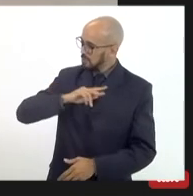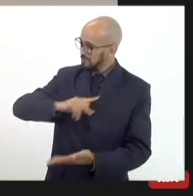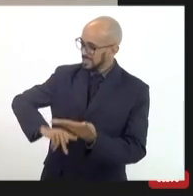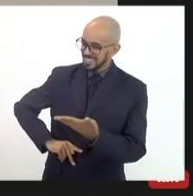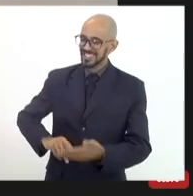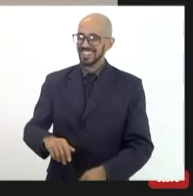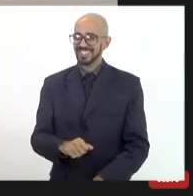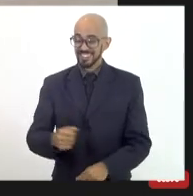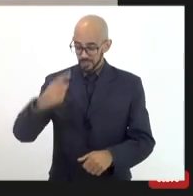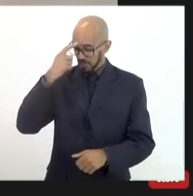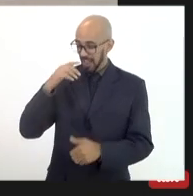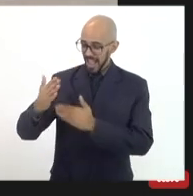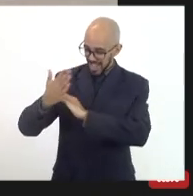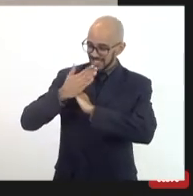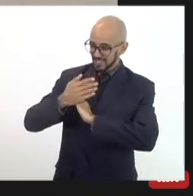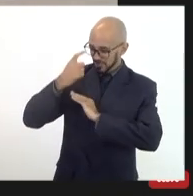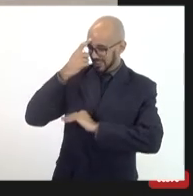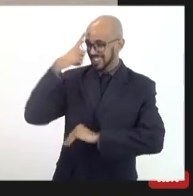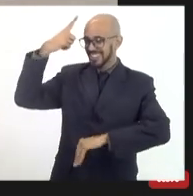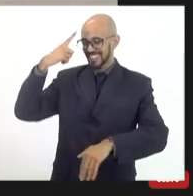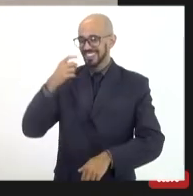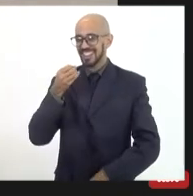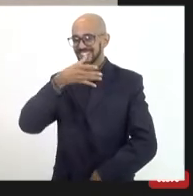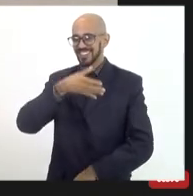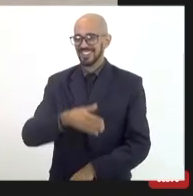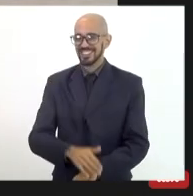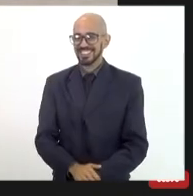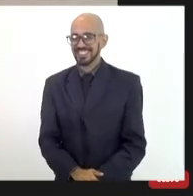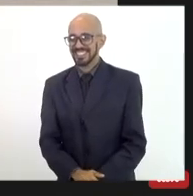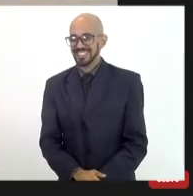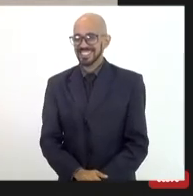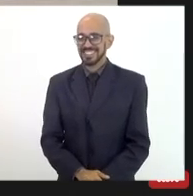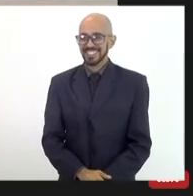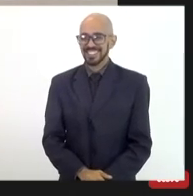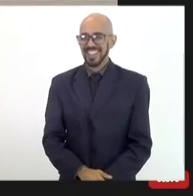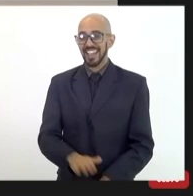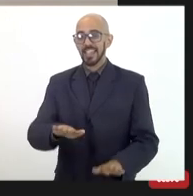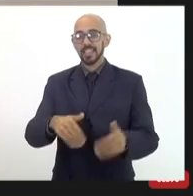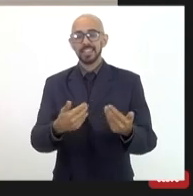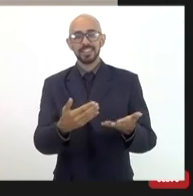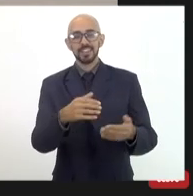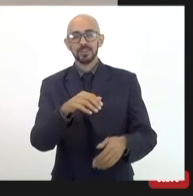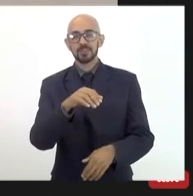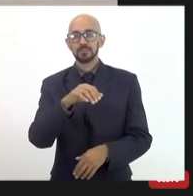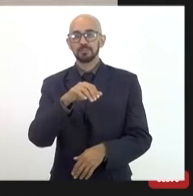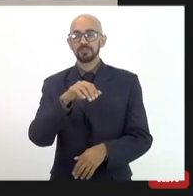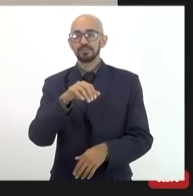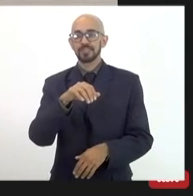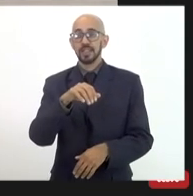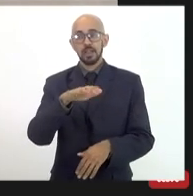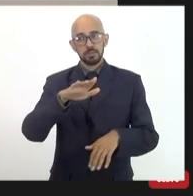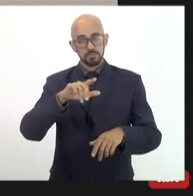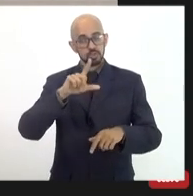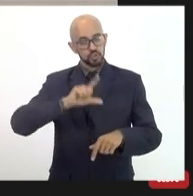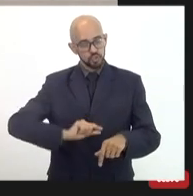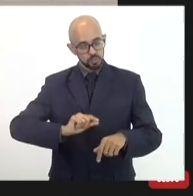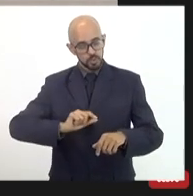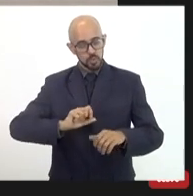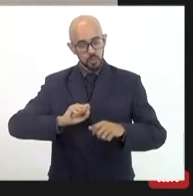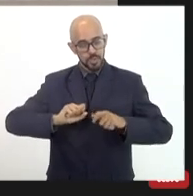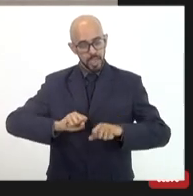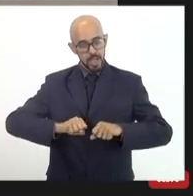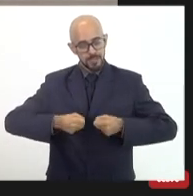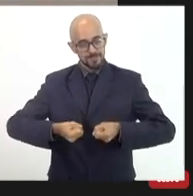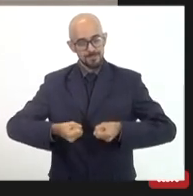bastante as ideias é em Gerson mas essa coisa que surgiu aqui baixa imunidade mas melhor as ideias